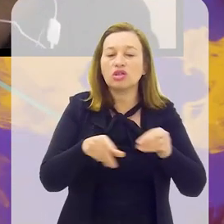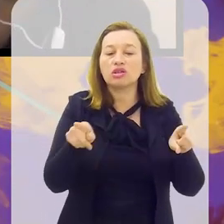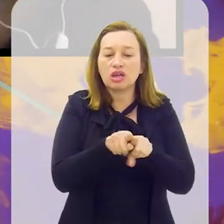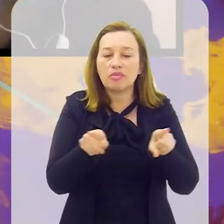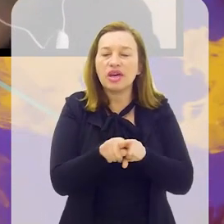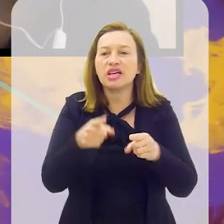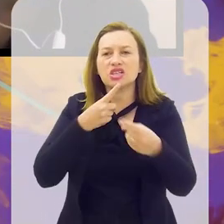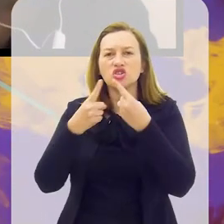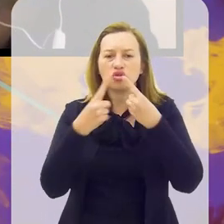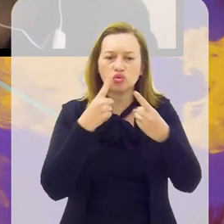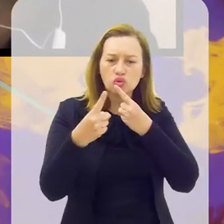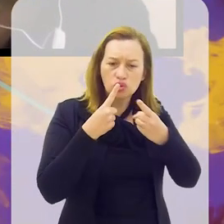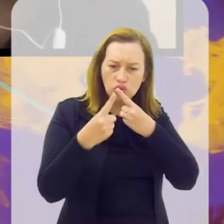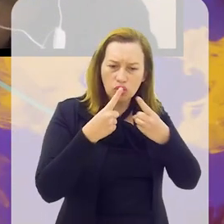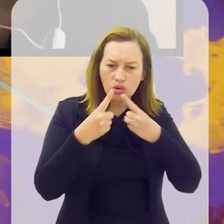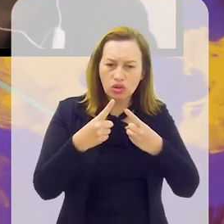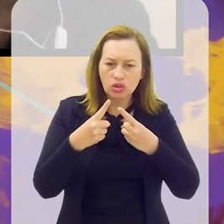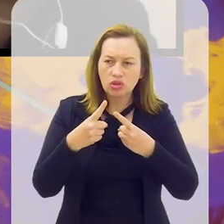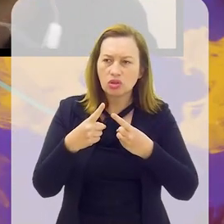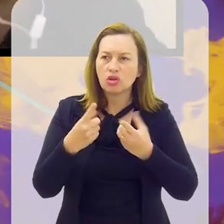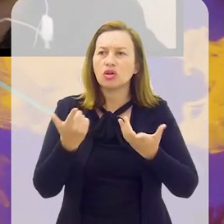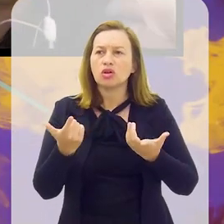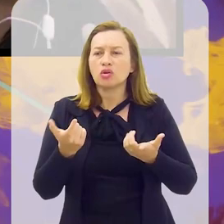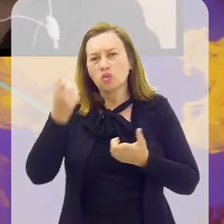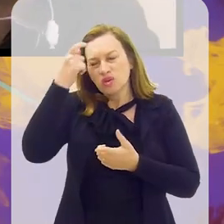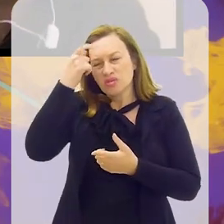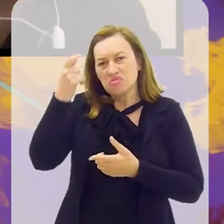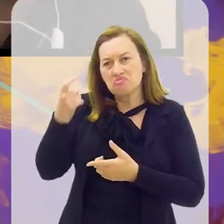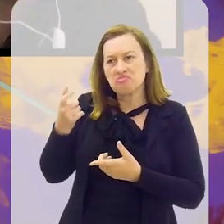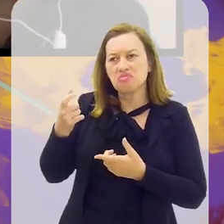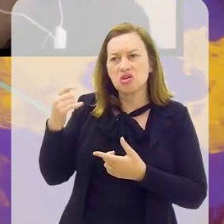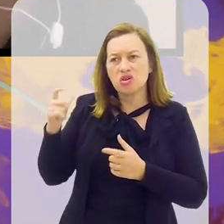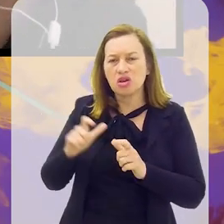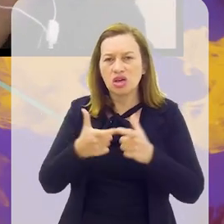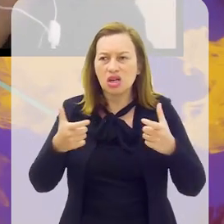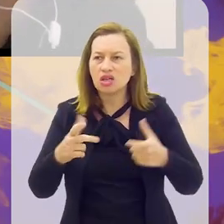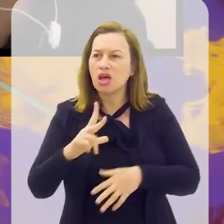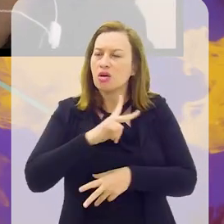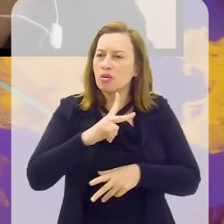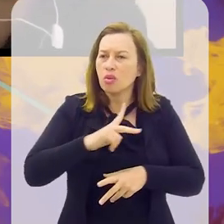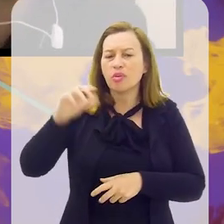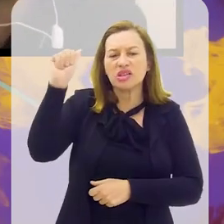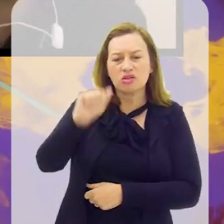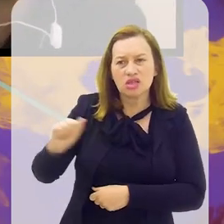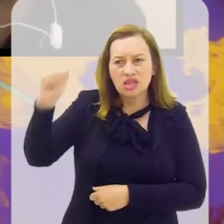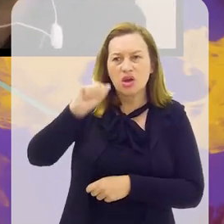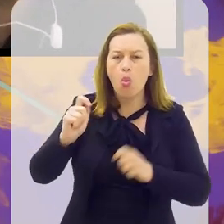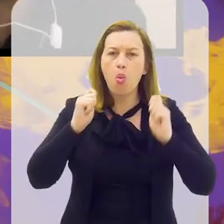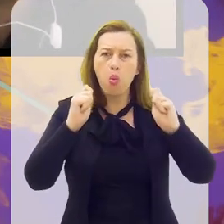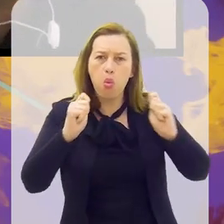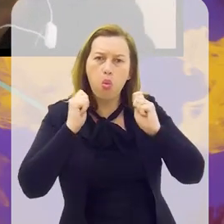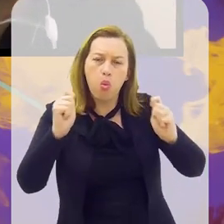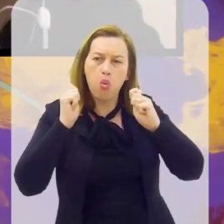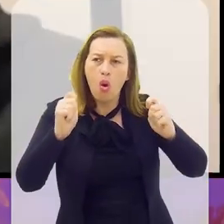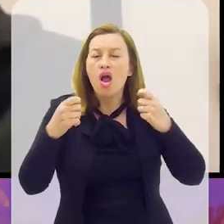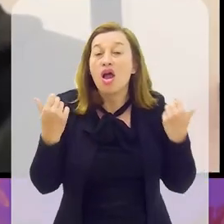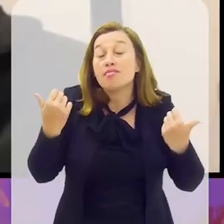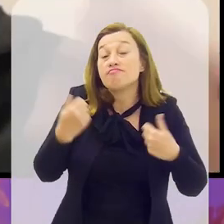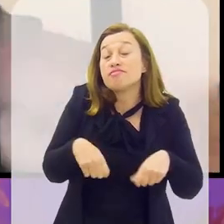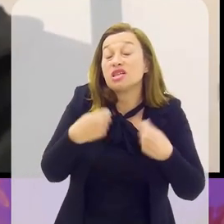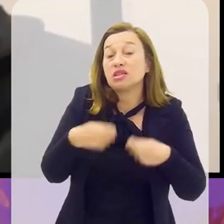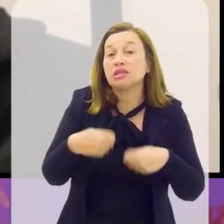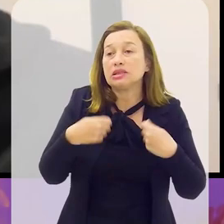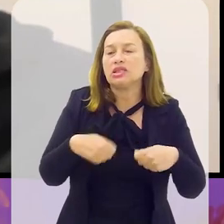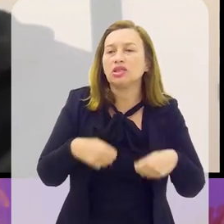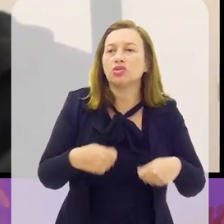esteja presente nesse debate, está certo? Que ela tenha um conhecimento enorme em relação às próprias associações torcedoras. Então, é preciso